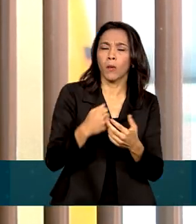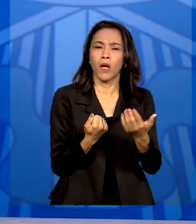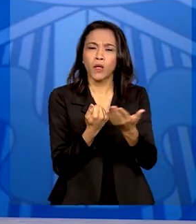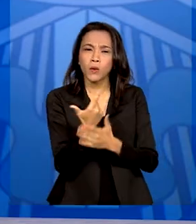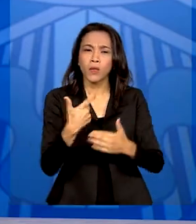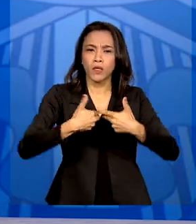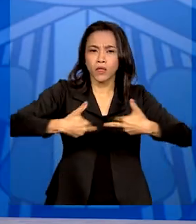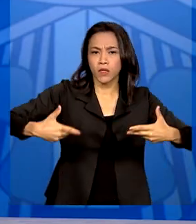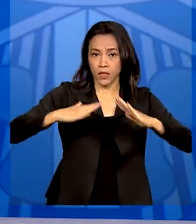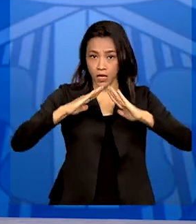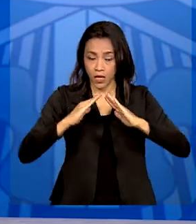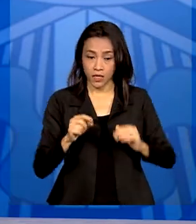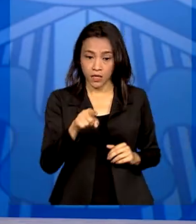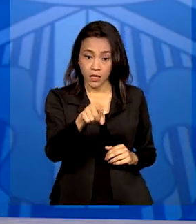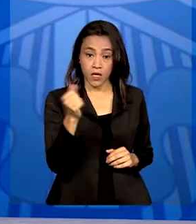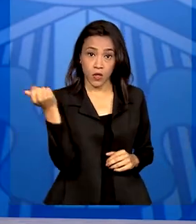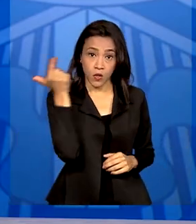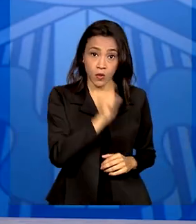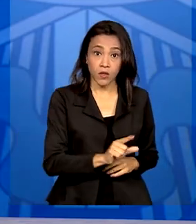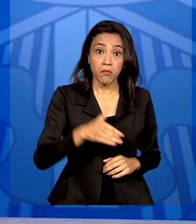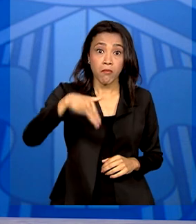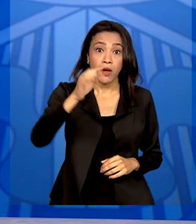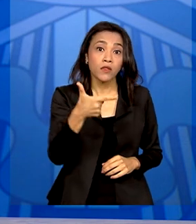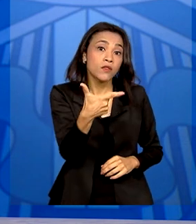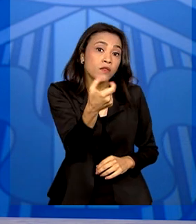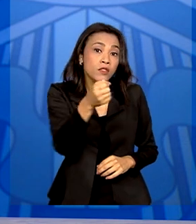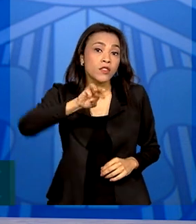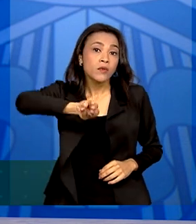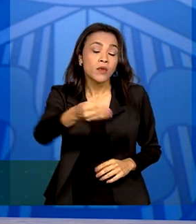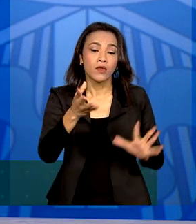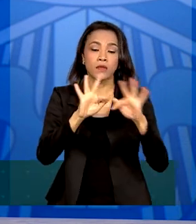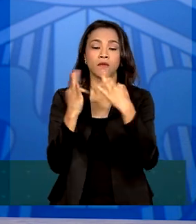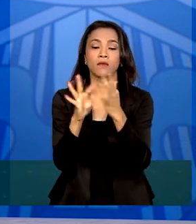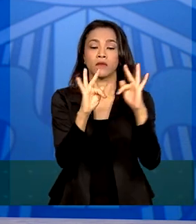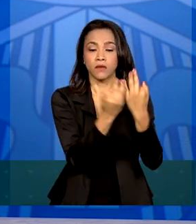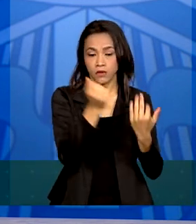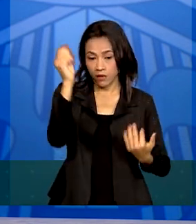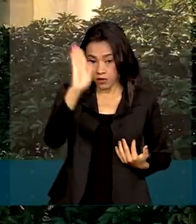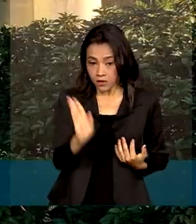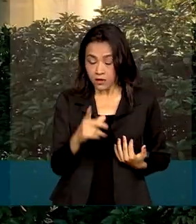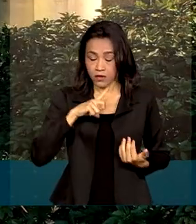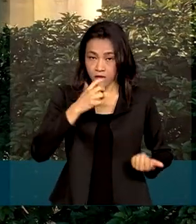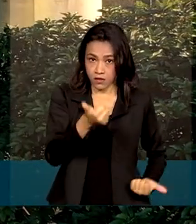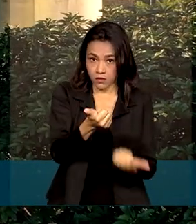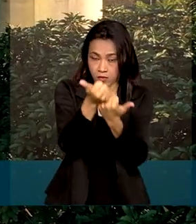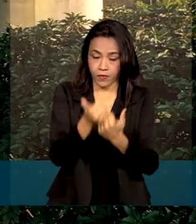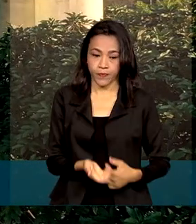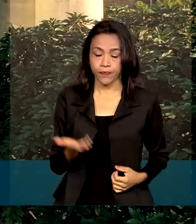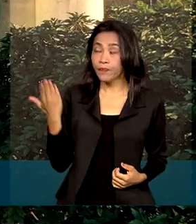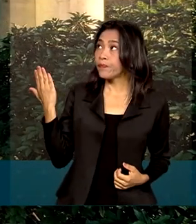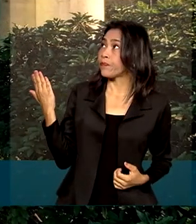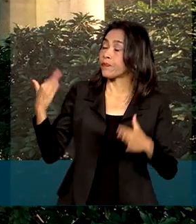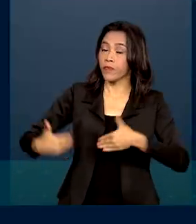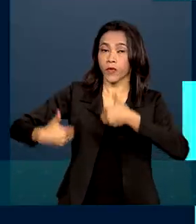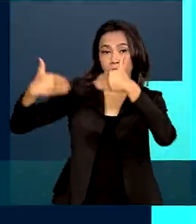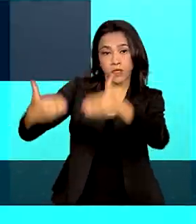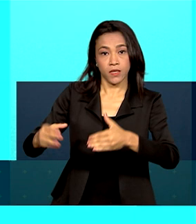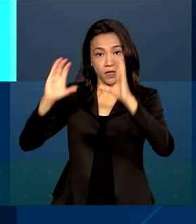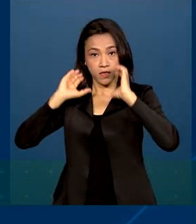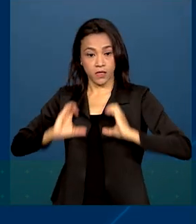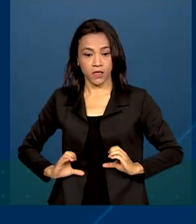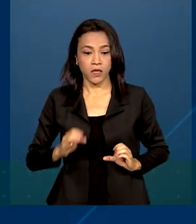casa. Chegamos a um número de mais de 20 milhões de famílias brasileiras assistidas. Segundo o Ministério da Cidadania,